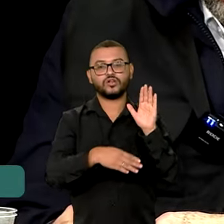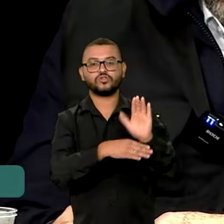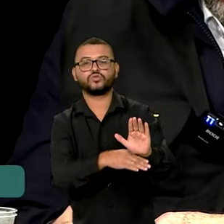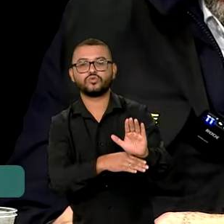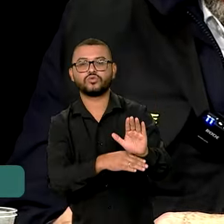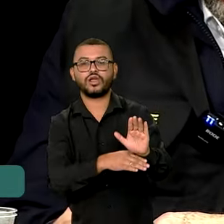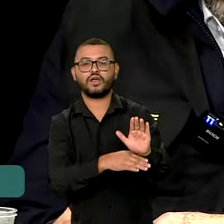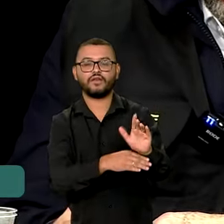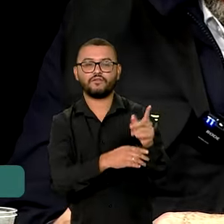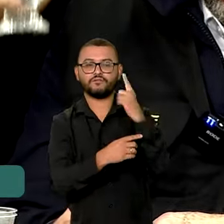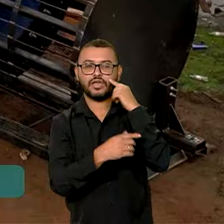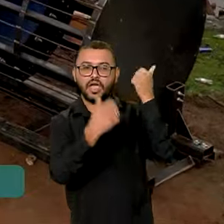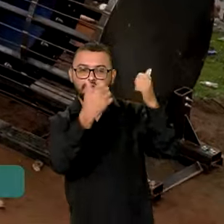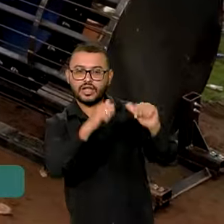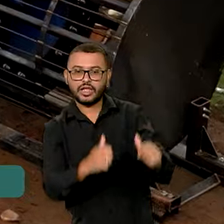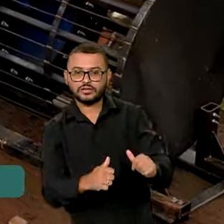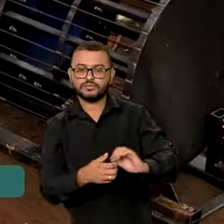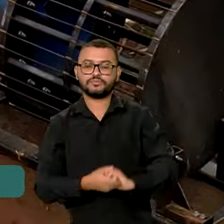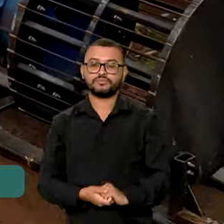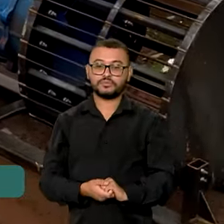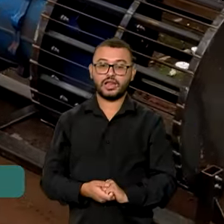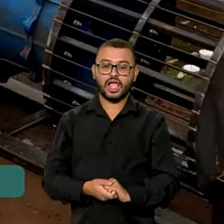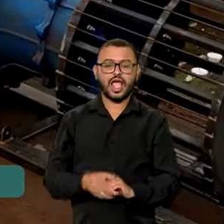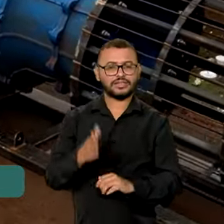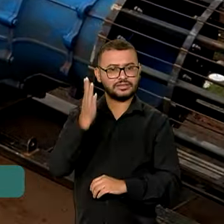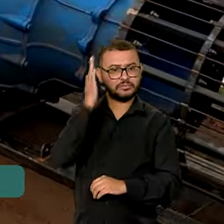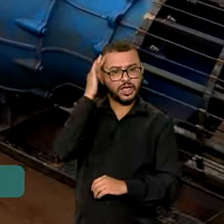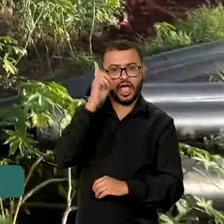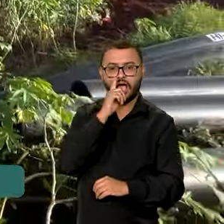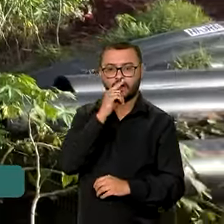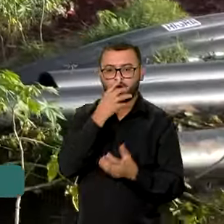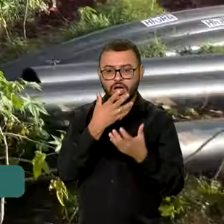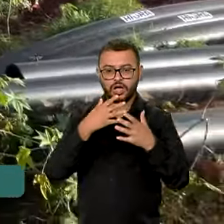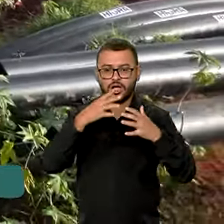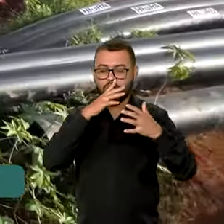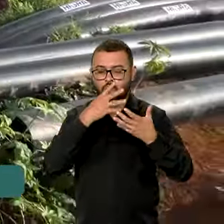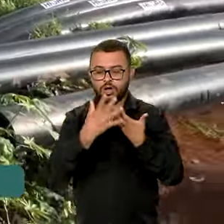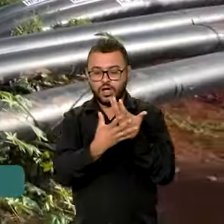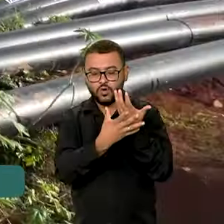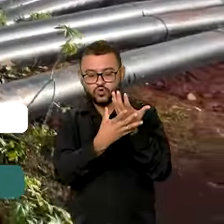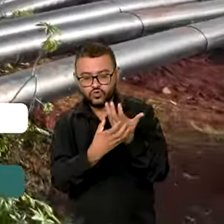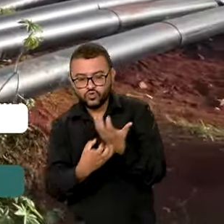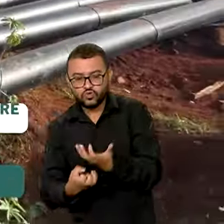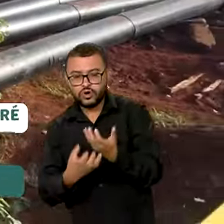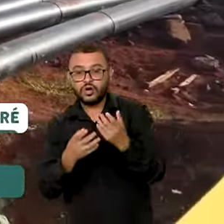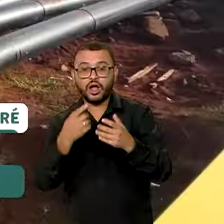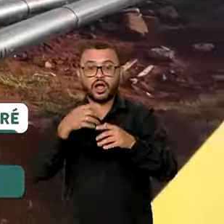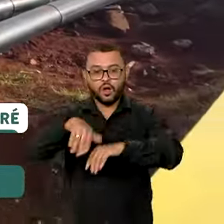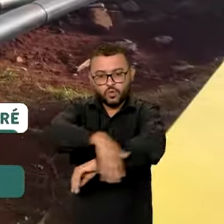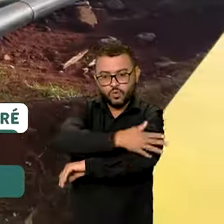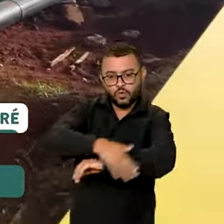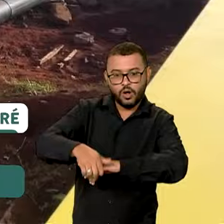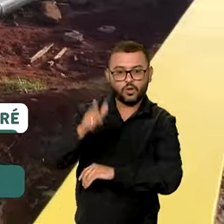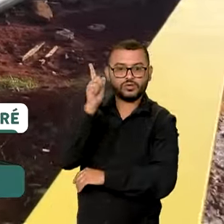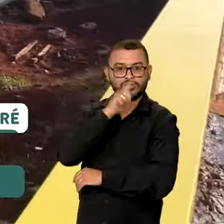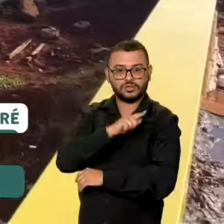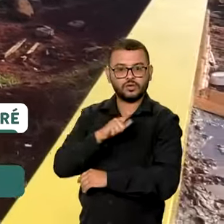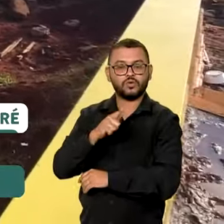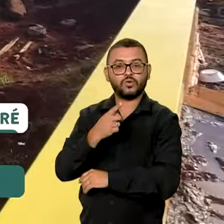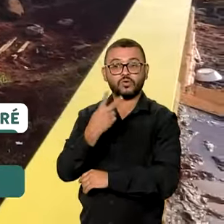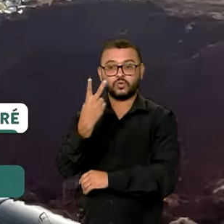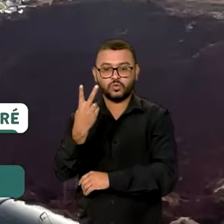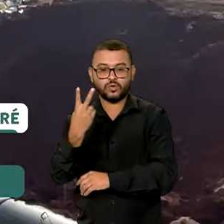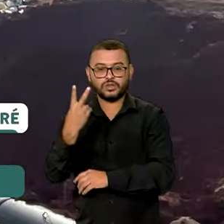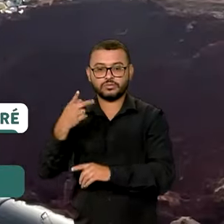na análise. Para drenar a água que ainda inunda as ruas da capital gaúcha, duas bombas da Petrobras